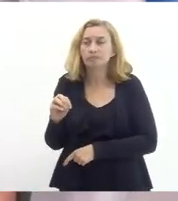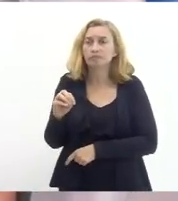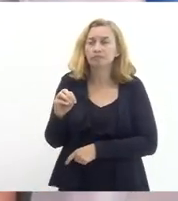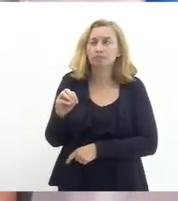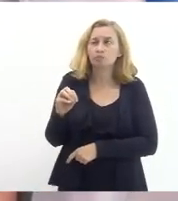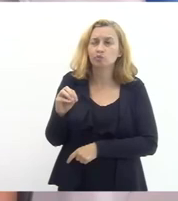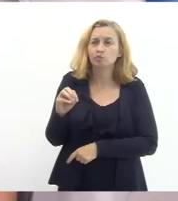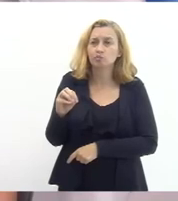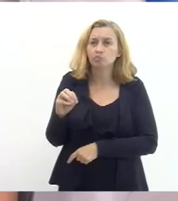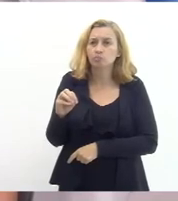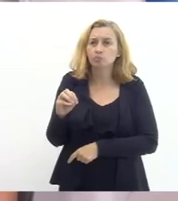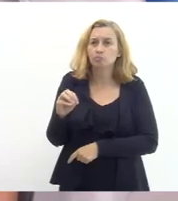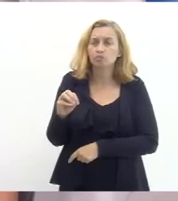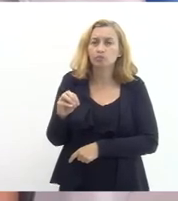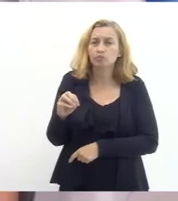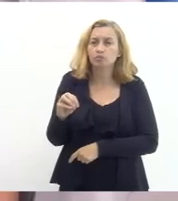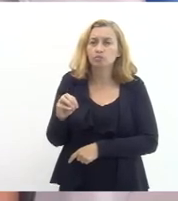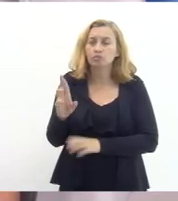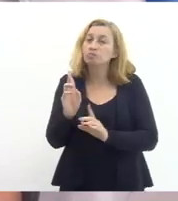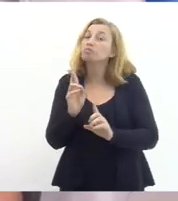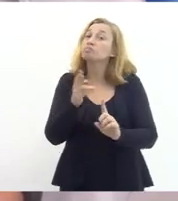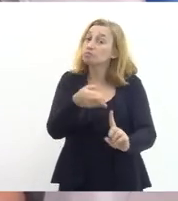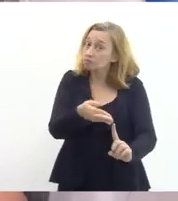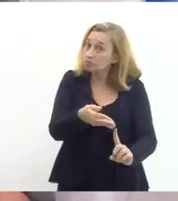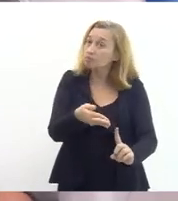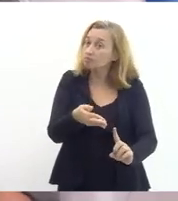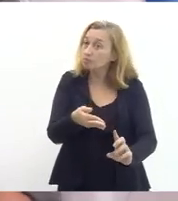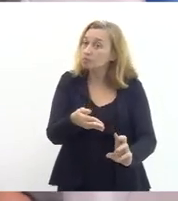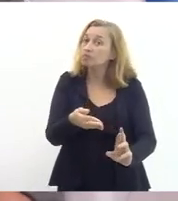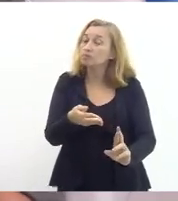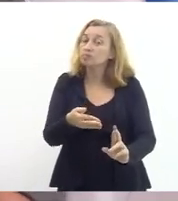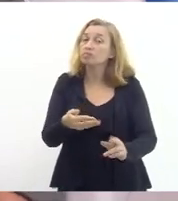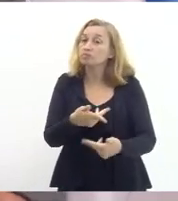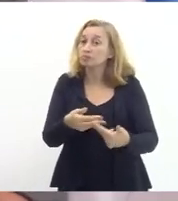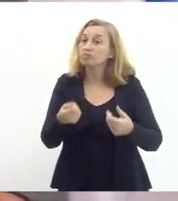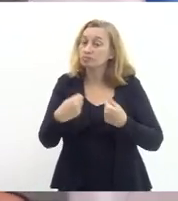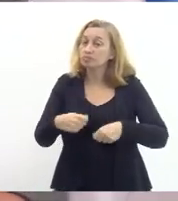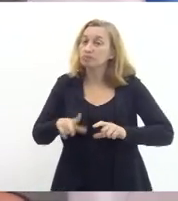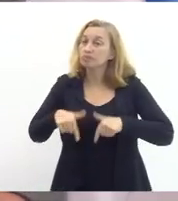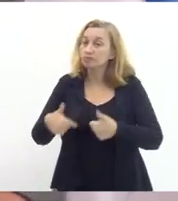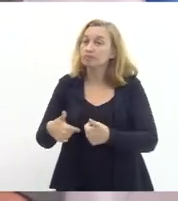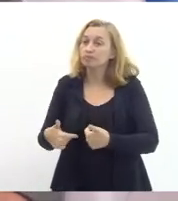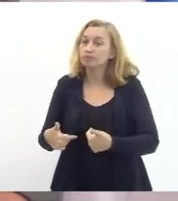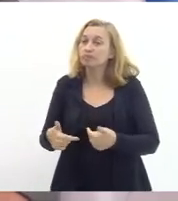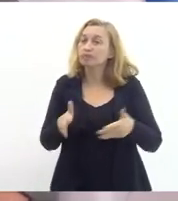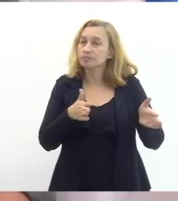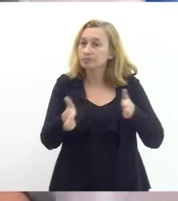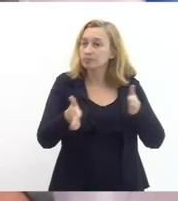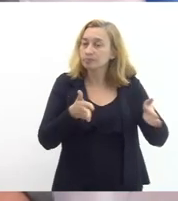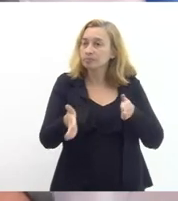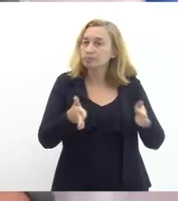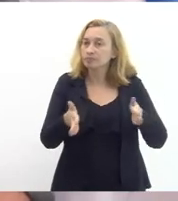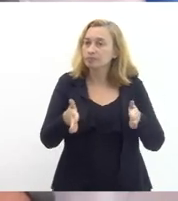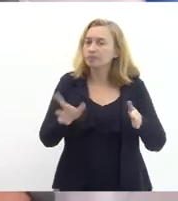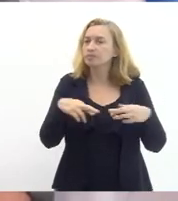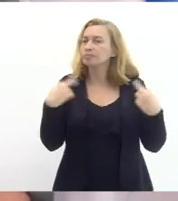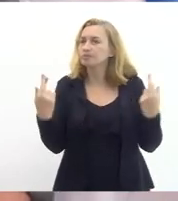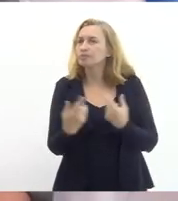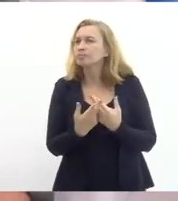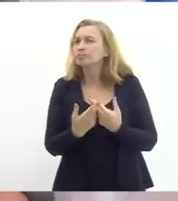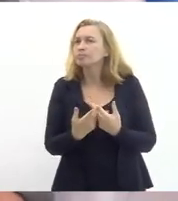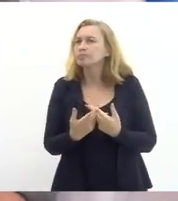para que a gente também tenha essa referência de que as coisas precisam caminhar e nesse meio tempo nós vamos nos reunir